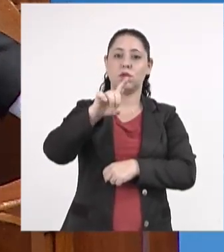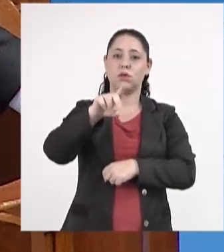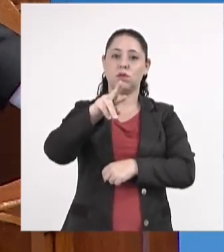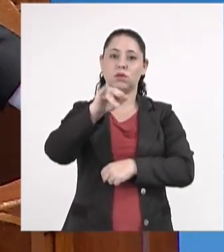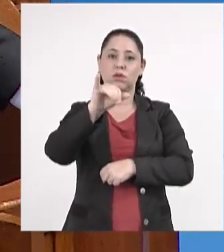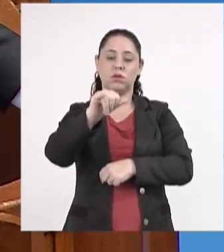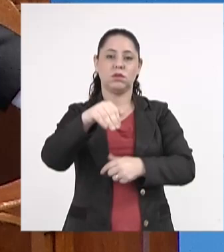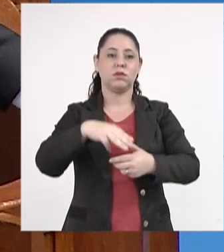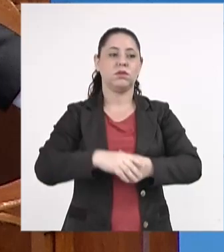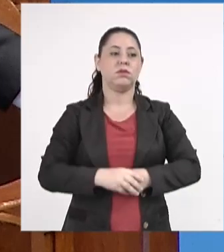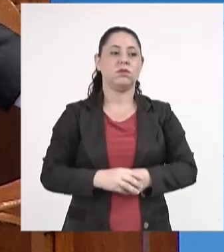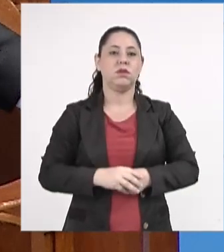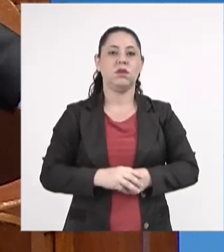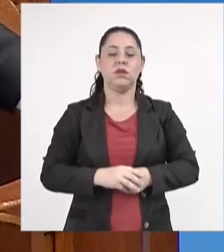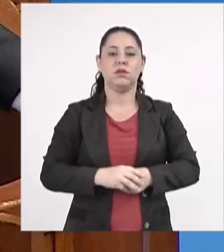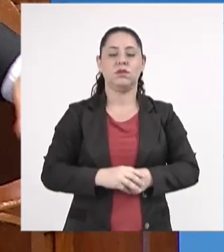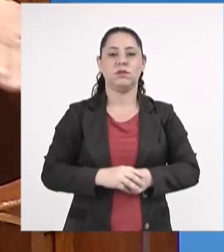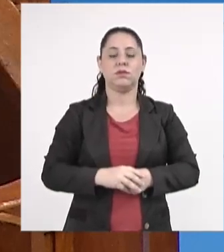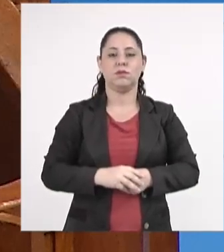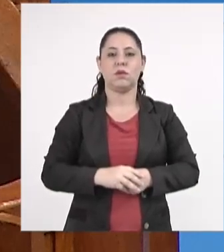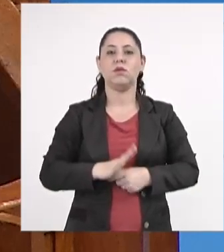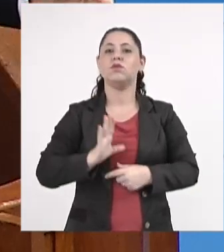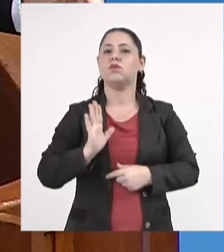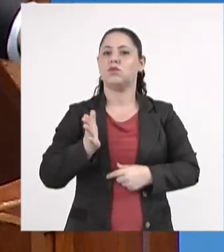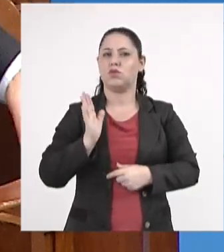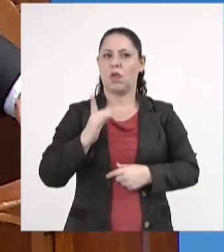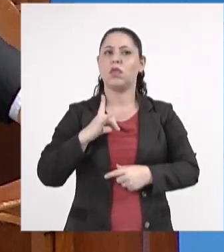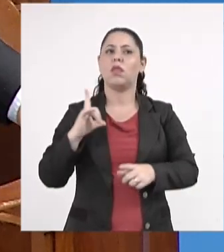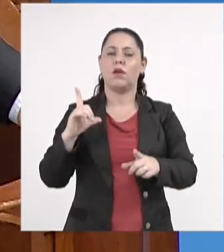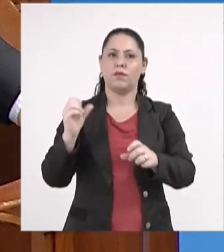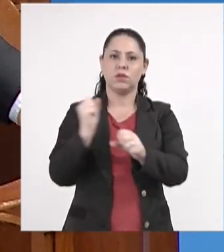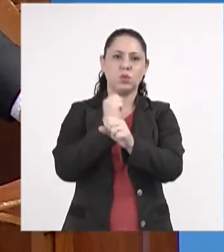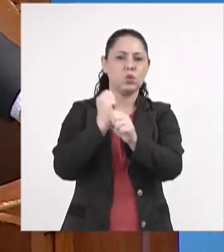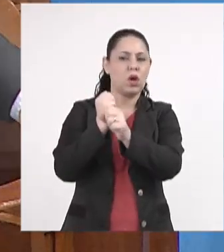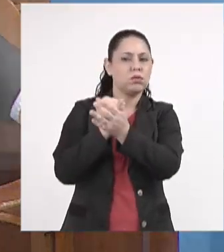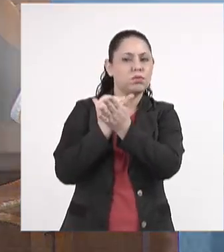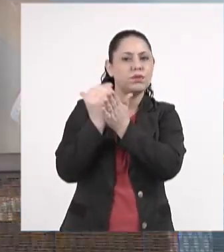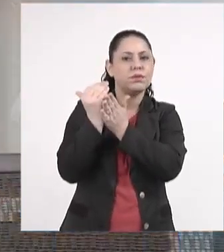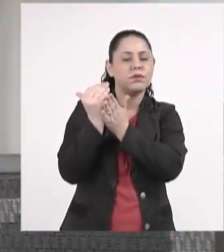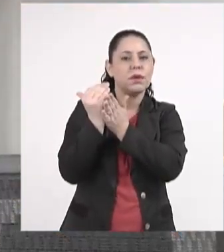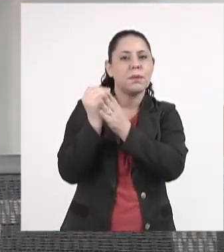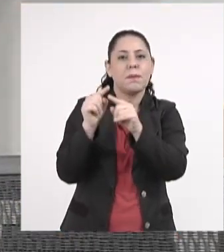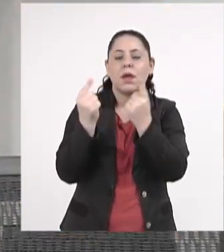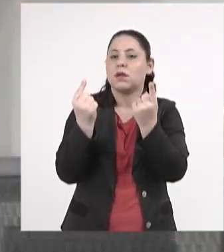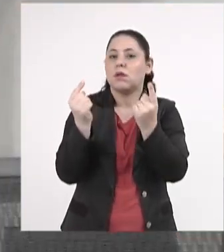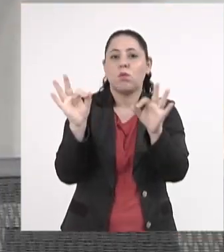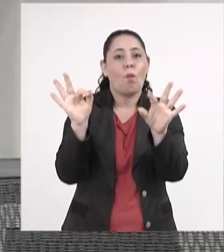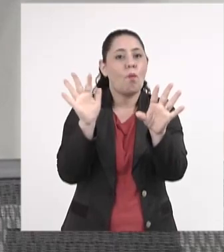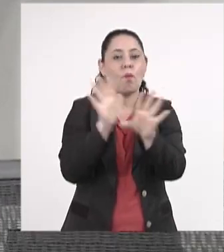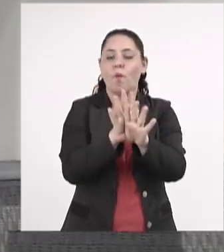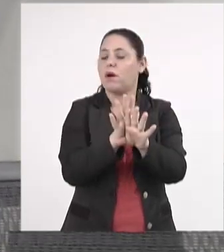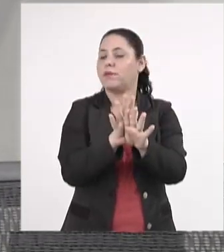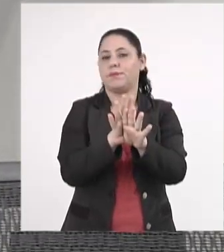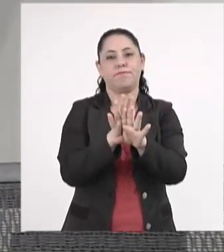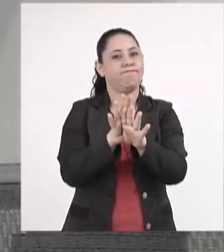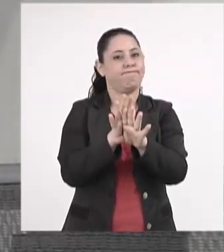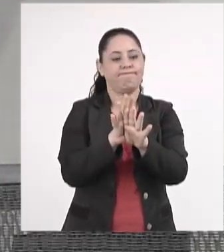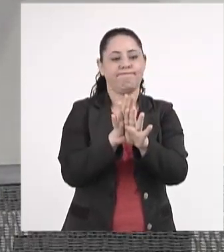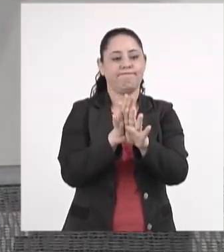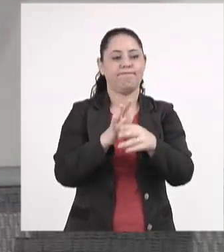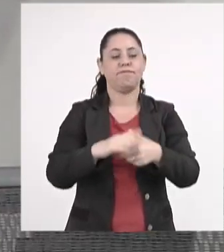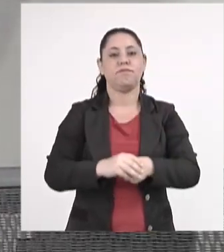isso, que tiveram a sua construção iniciada, porém não foram concluídos,